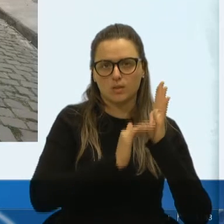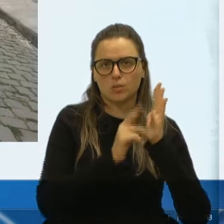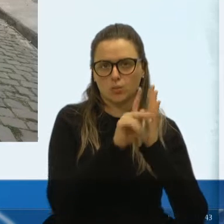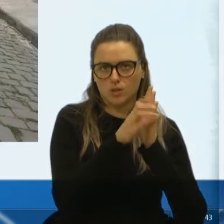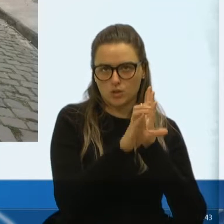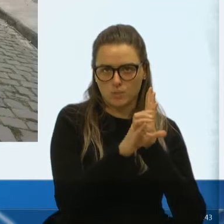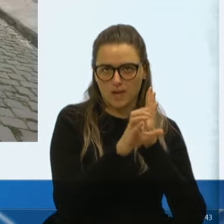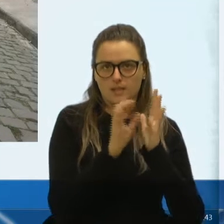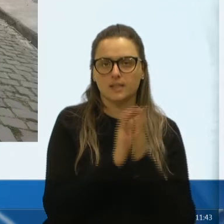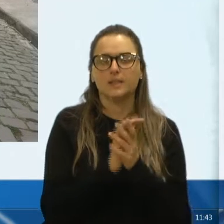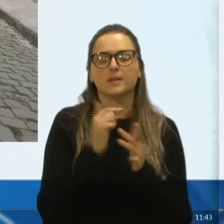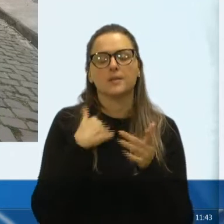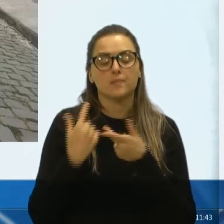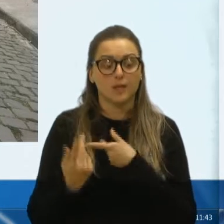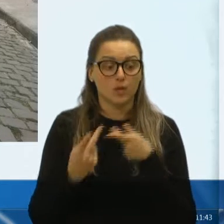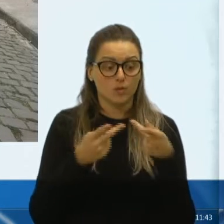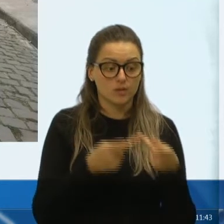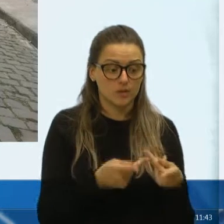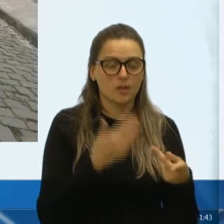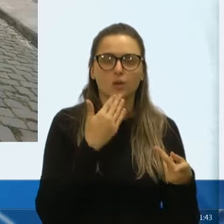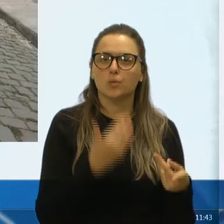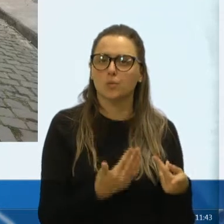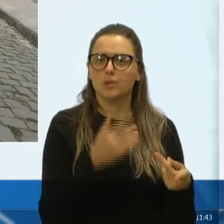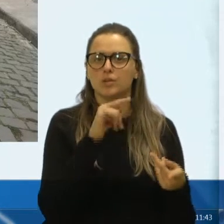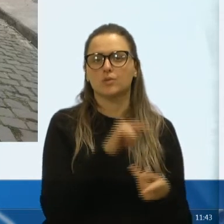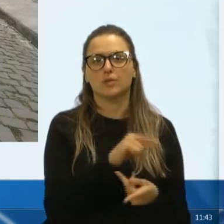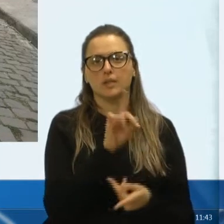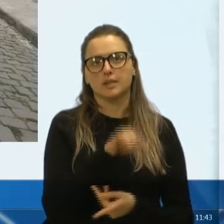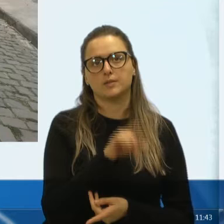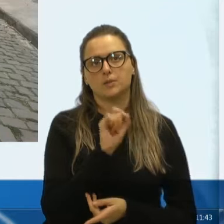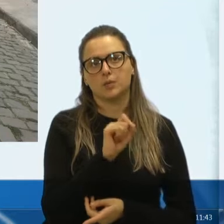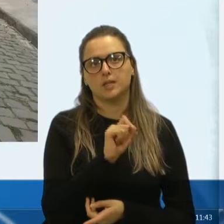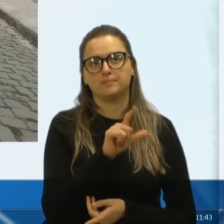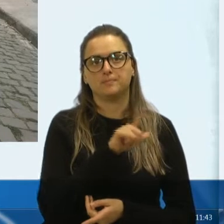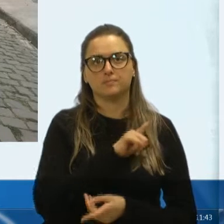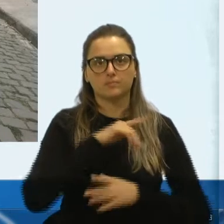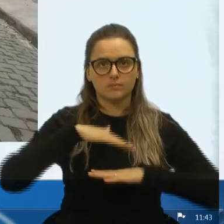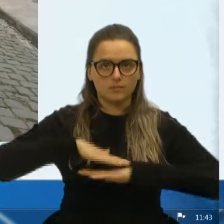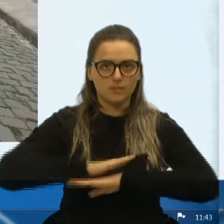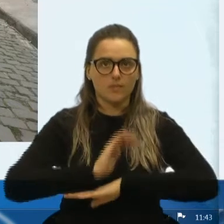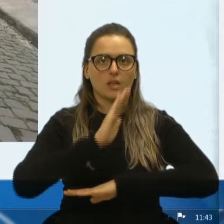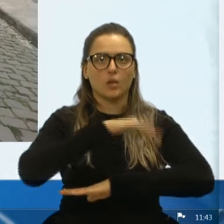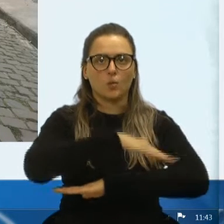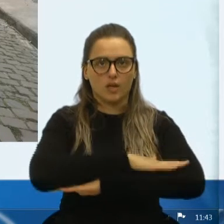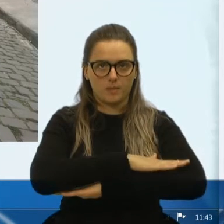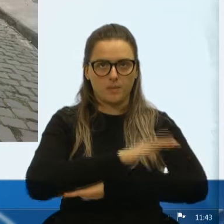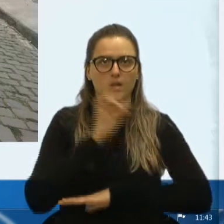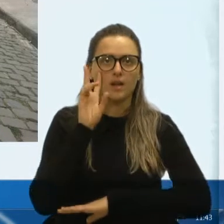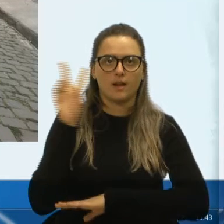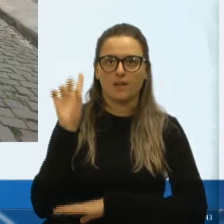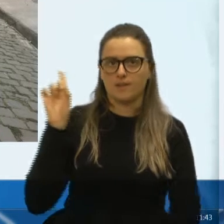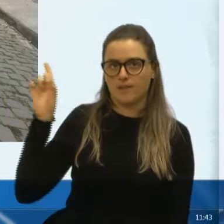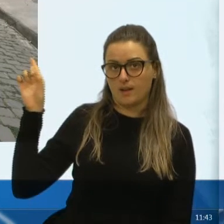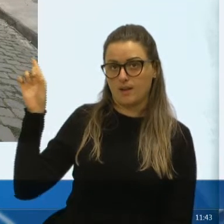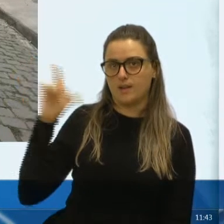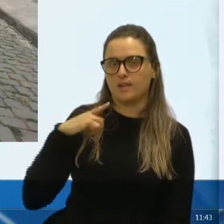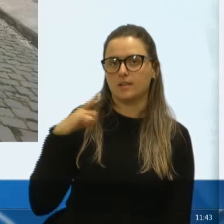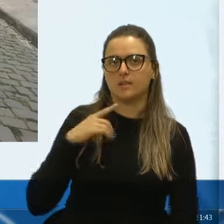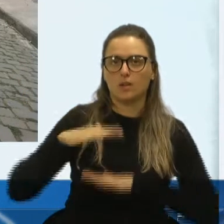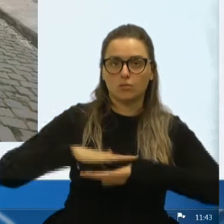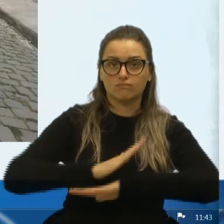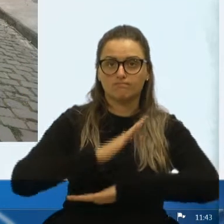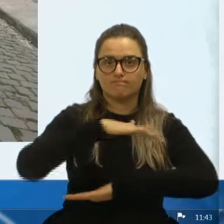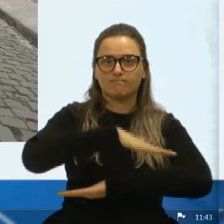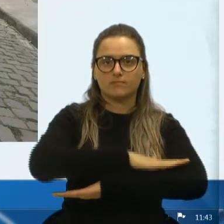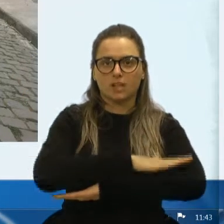eu estive visitando ele, e a solicitação dele, eles têm um quebra-mola, como nós estamos vendo, essa foto aqui, temos um quebra